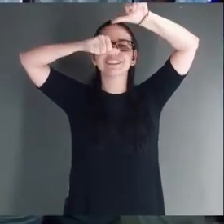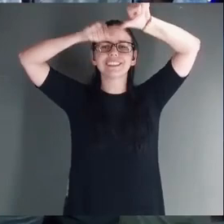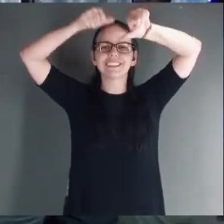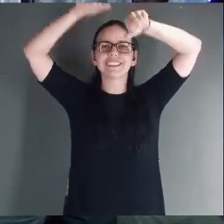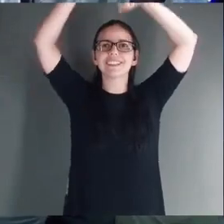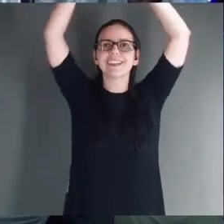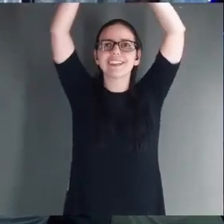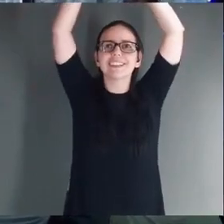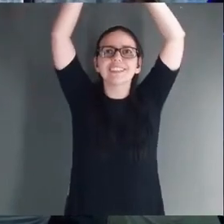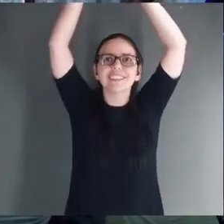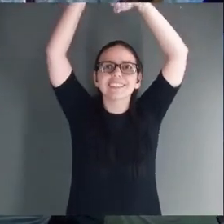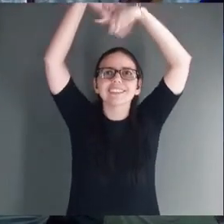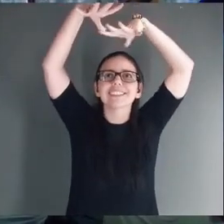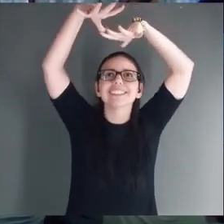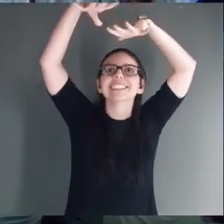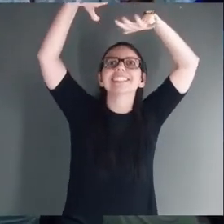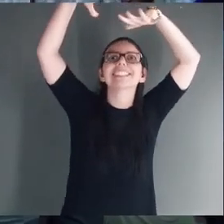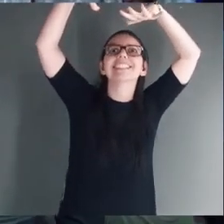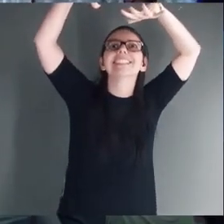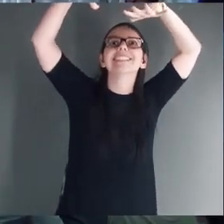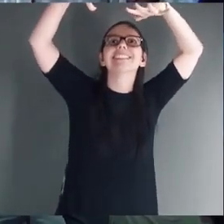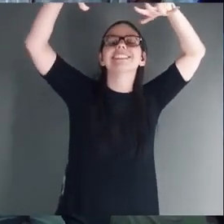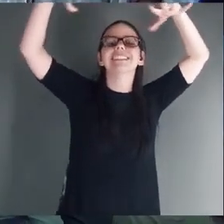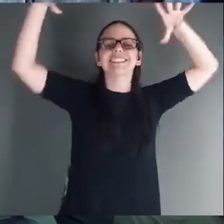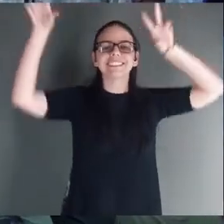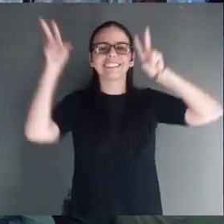tocou